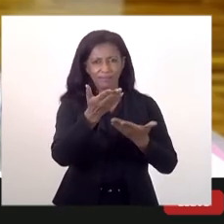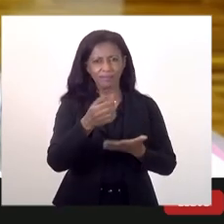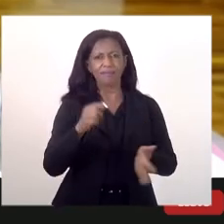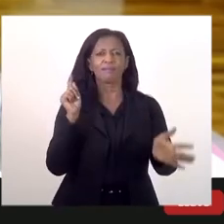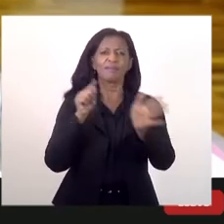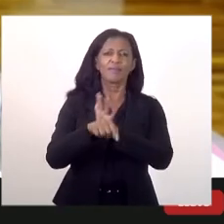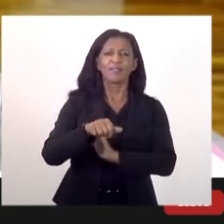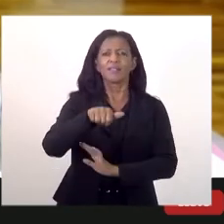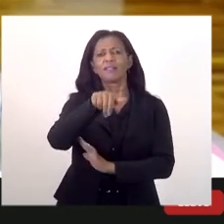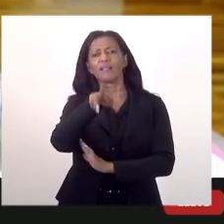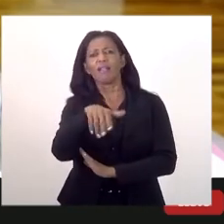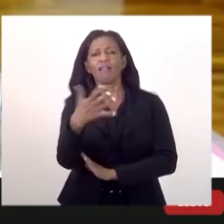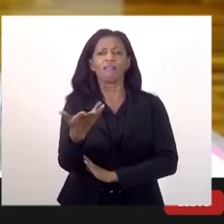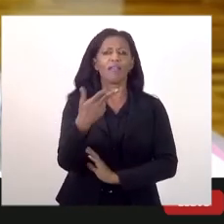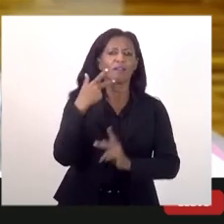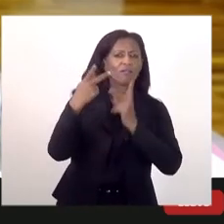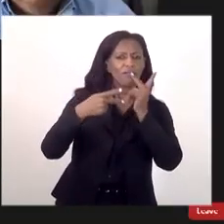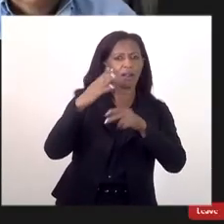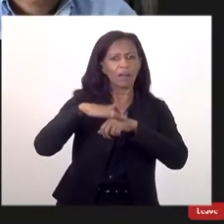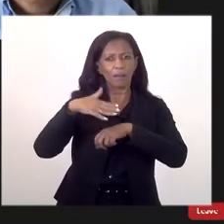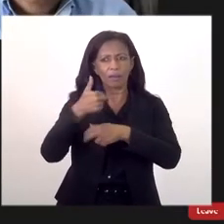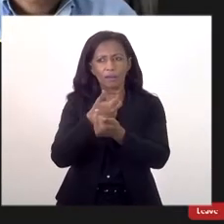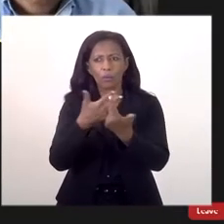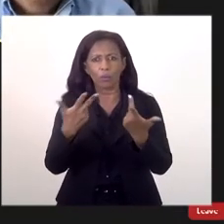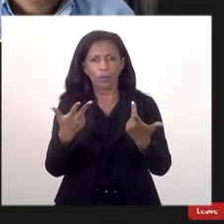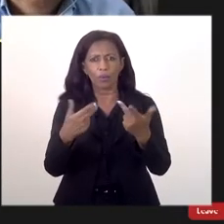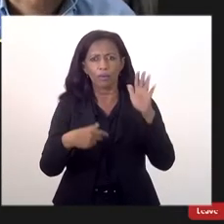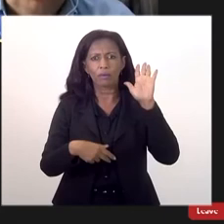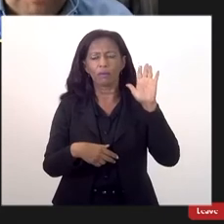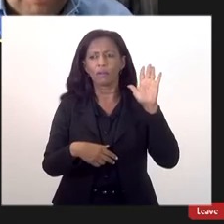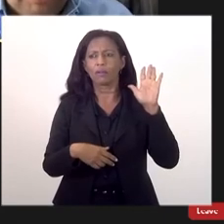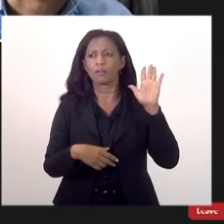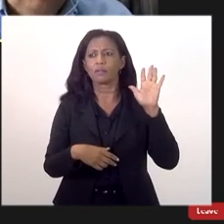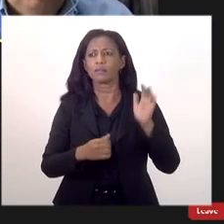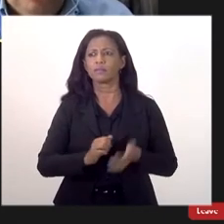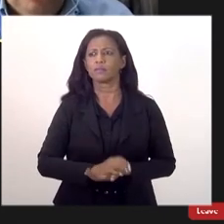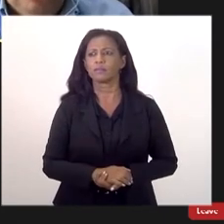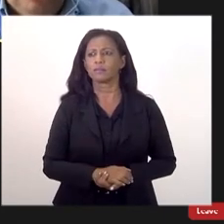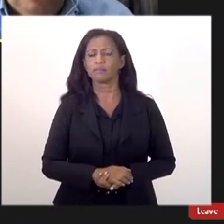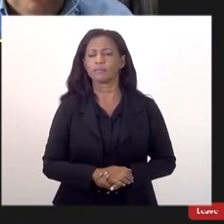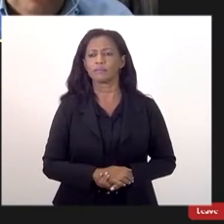falar algo por favor presidente muito obrigado